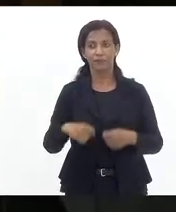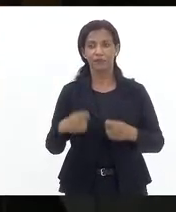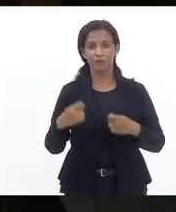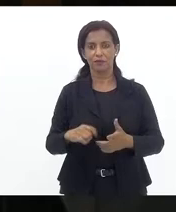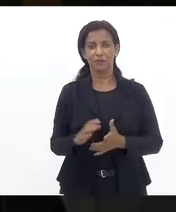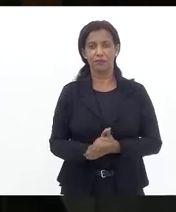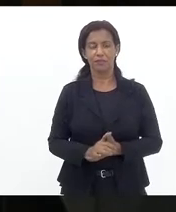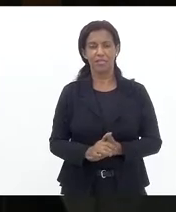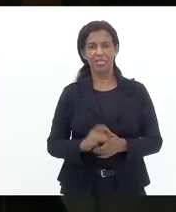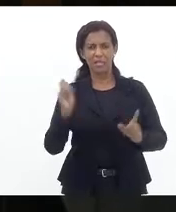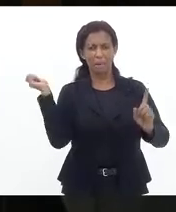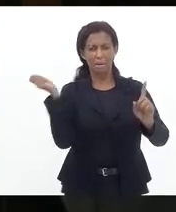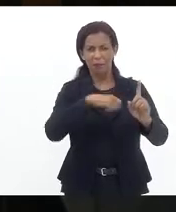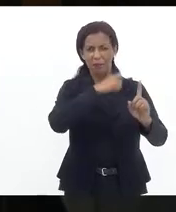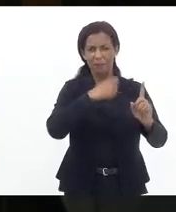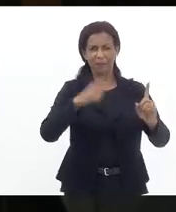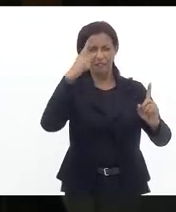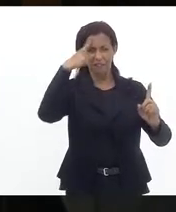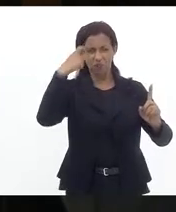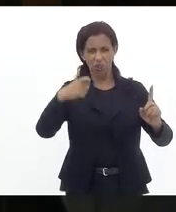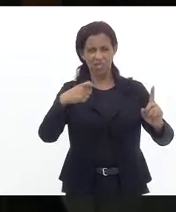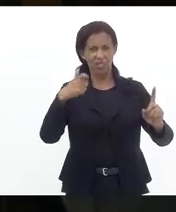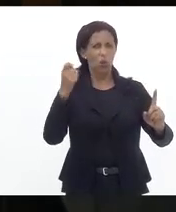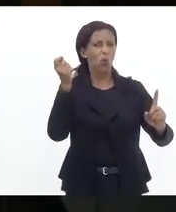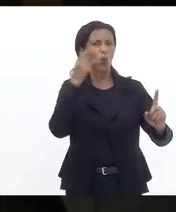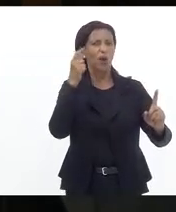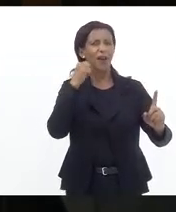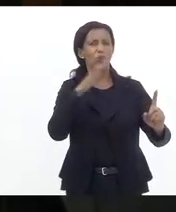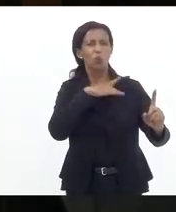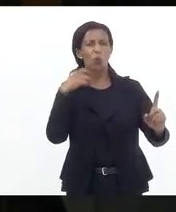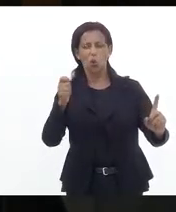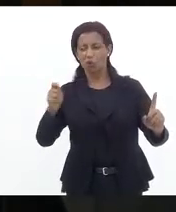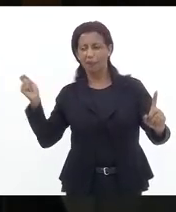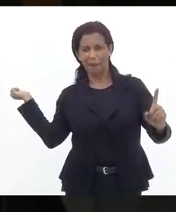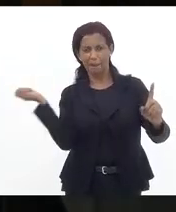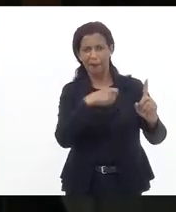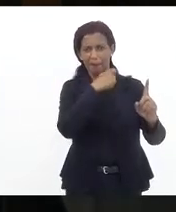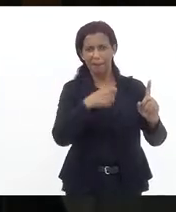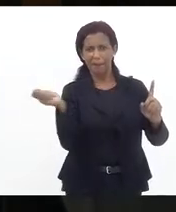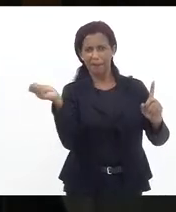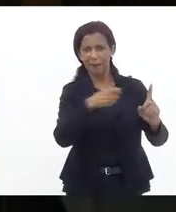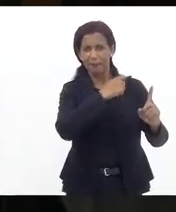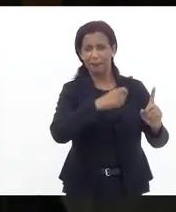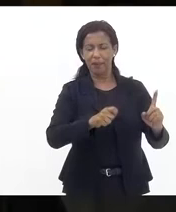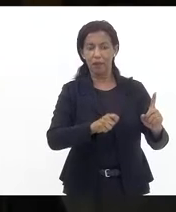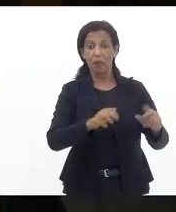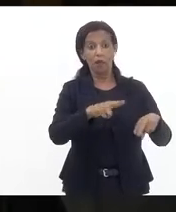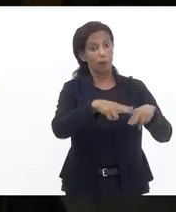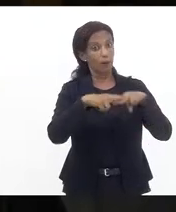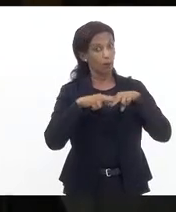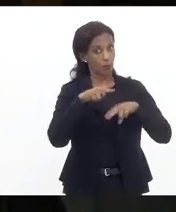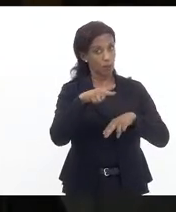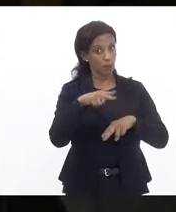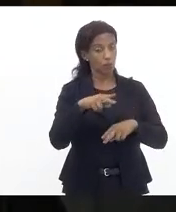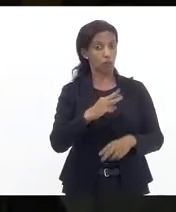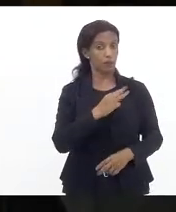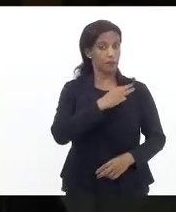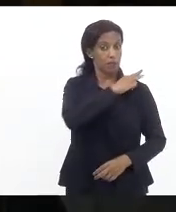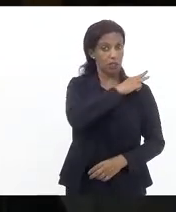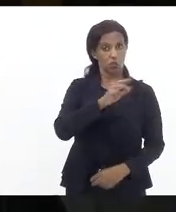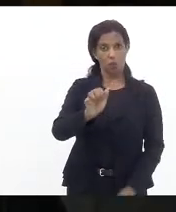espancados com um gato morto por isso o ministro Alexandre de Moraes